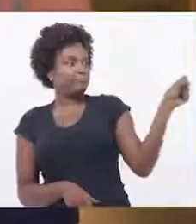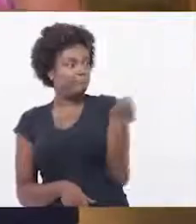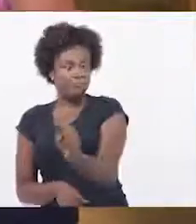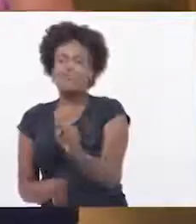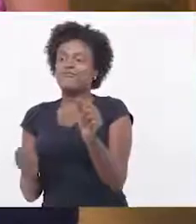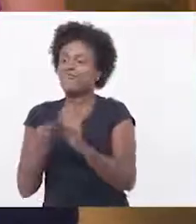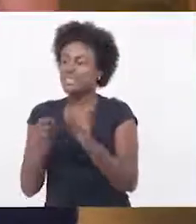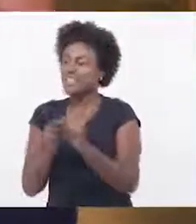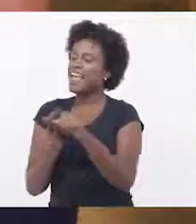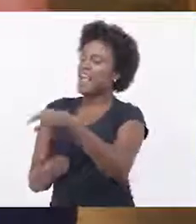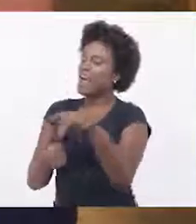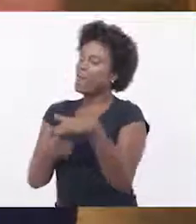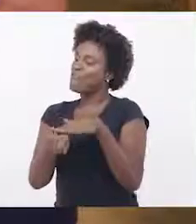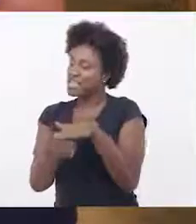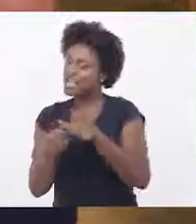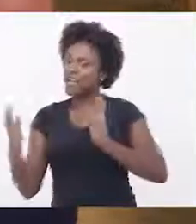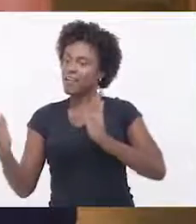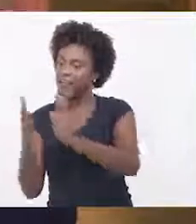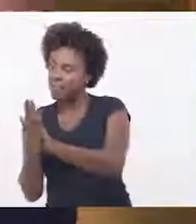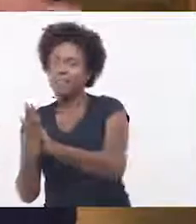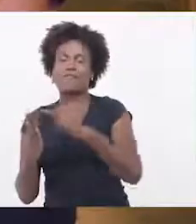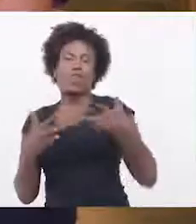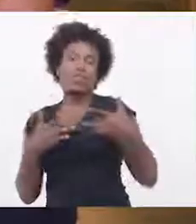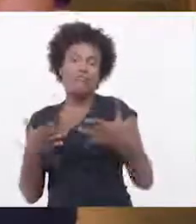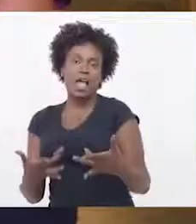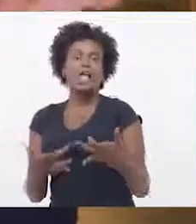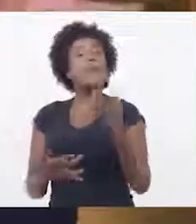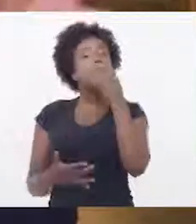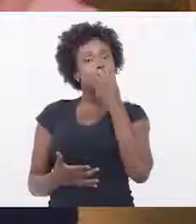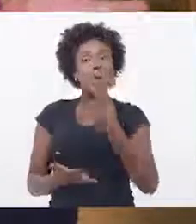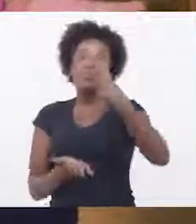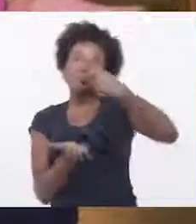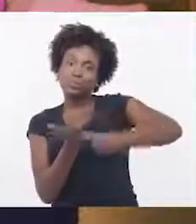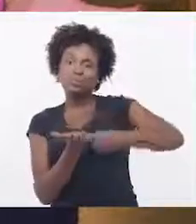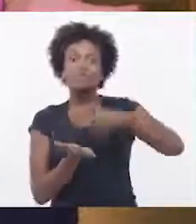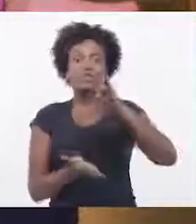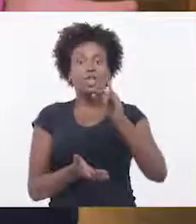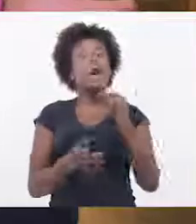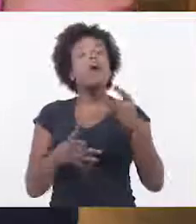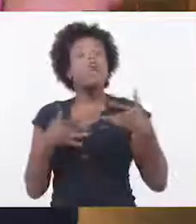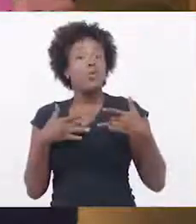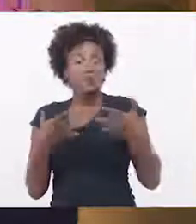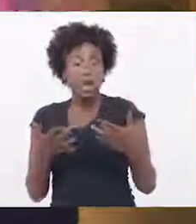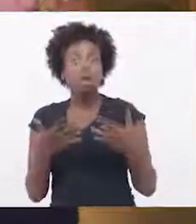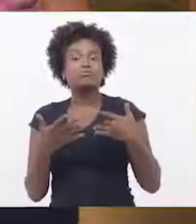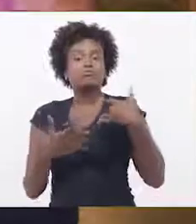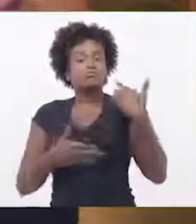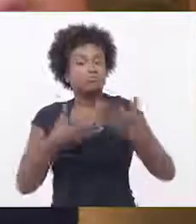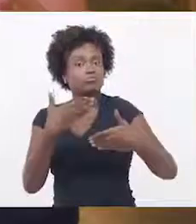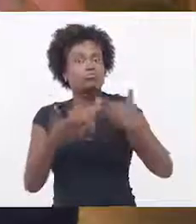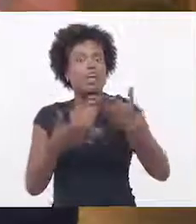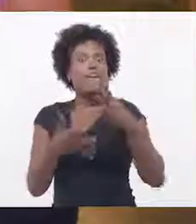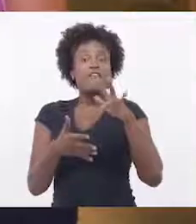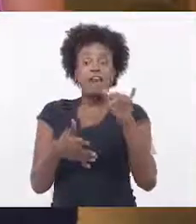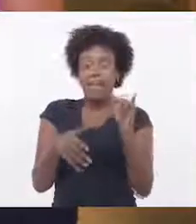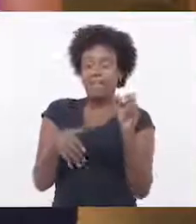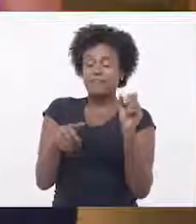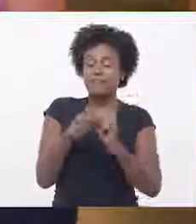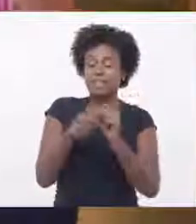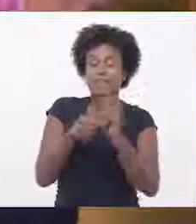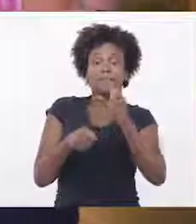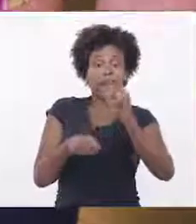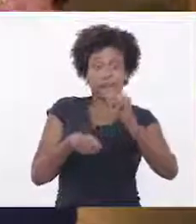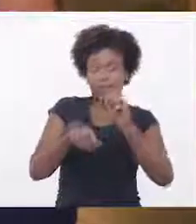Nessa primeira capacitação, a gente sempre indica também que você abra a vaga já com essa data da capacitação marcada. Então, conforme os voluntários vão se